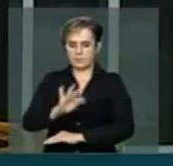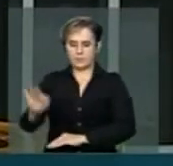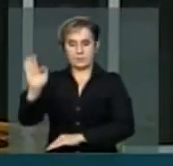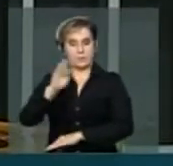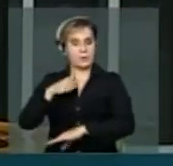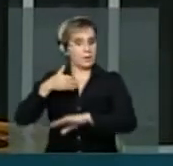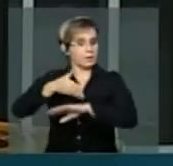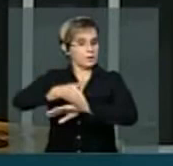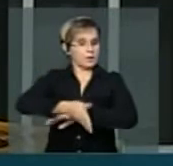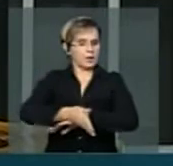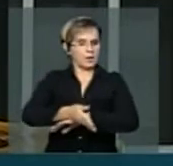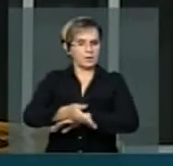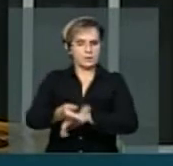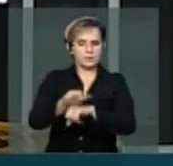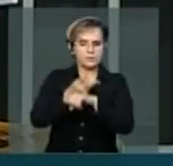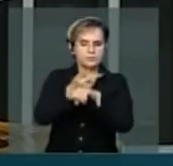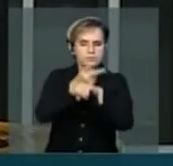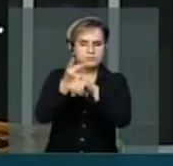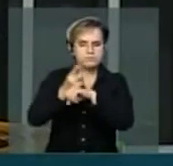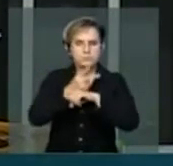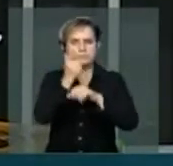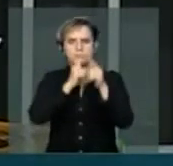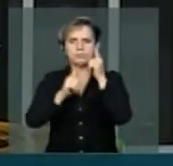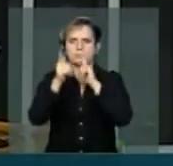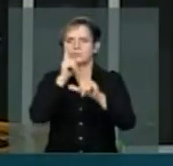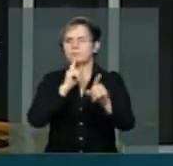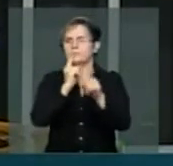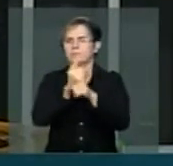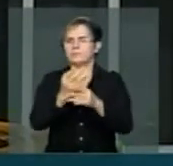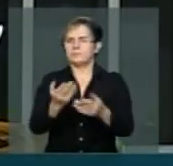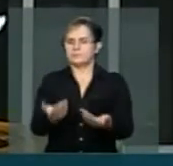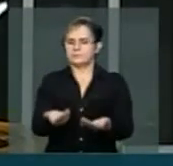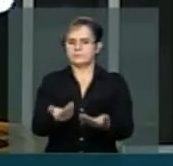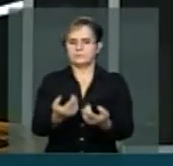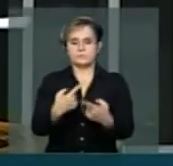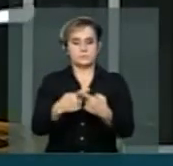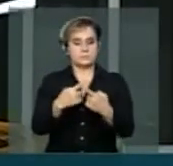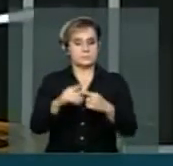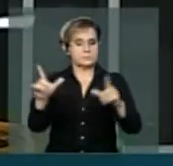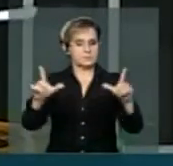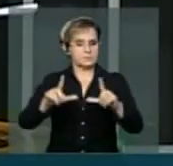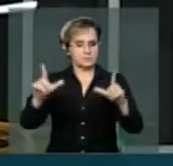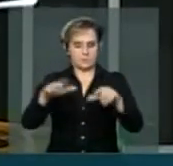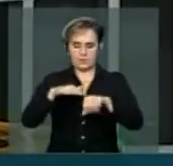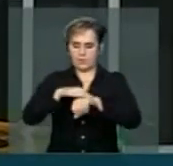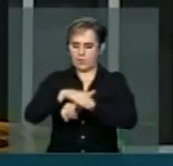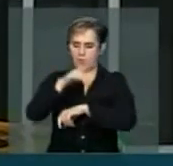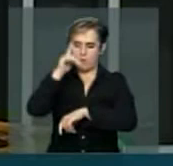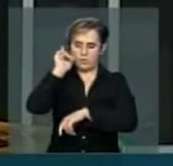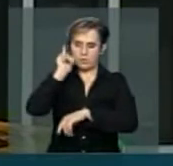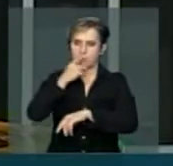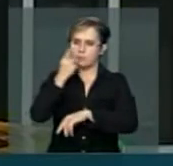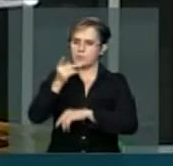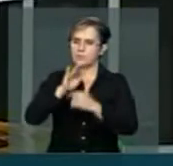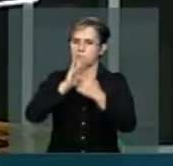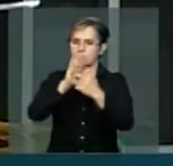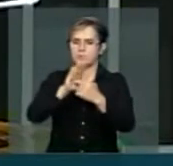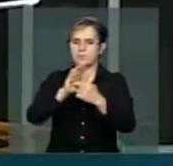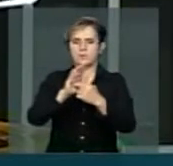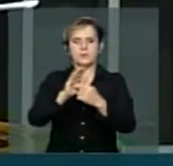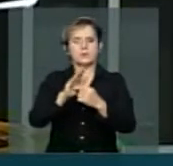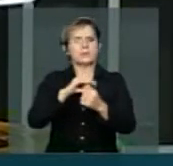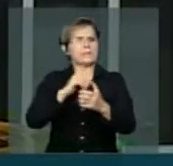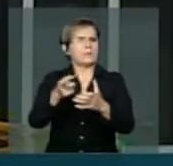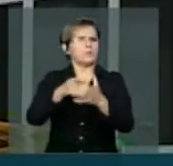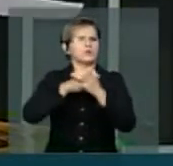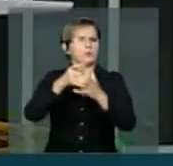nesse circuito para investigar. Porque o que o Fantástico ontem disse? A questão da indústria de